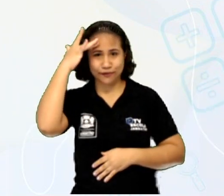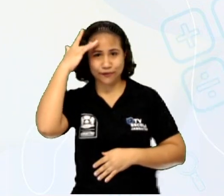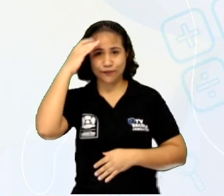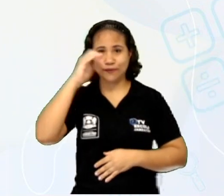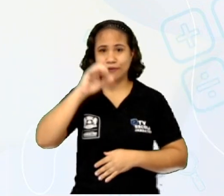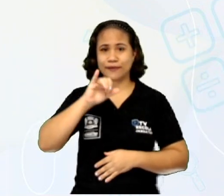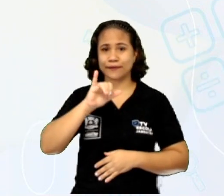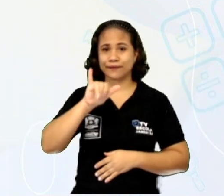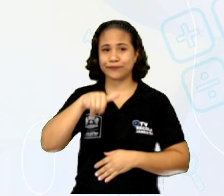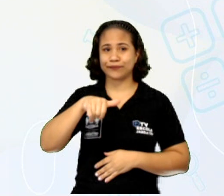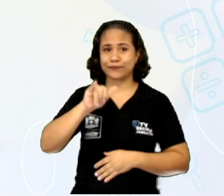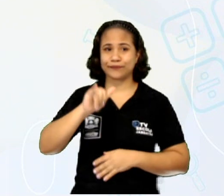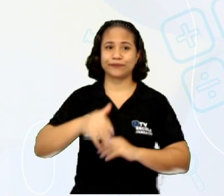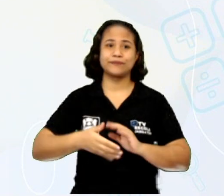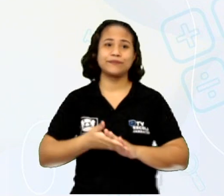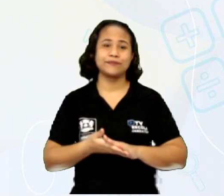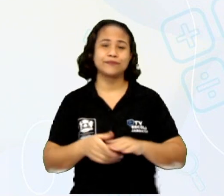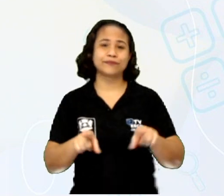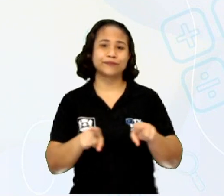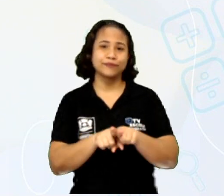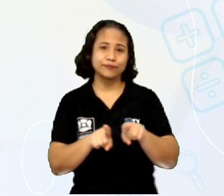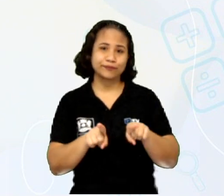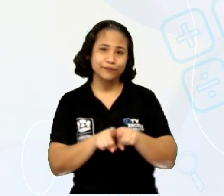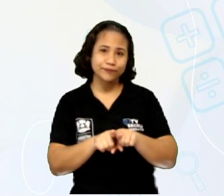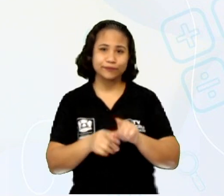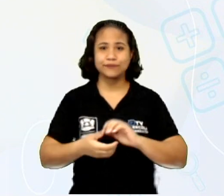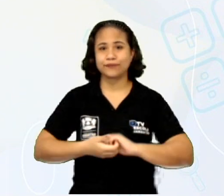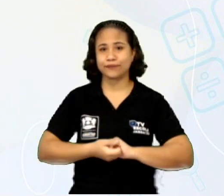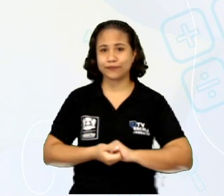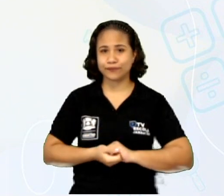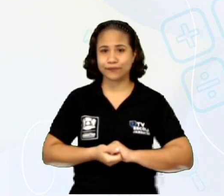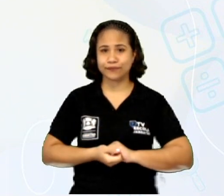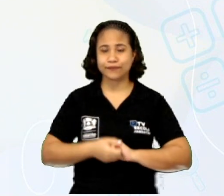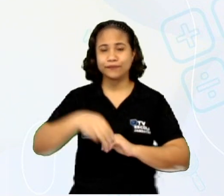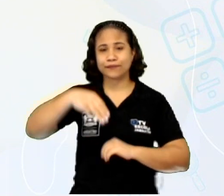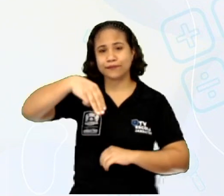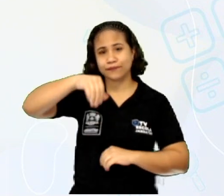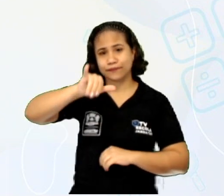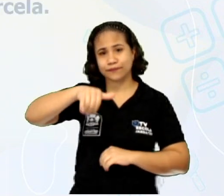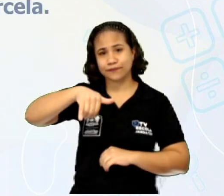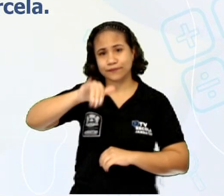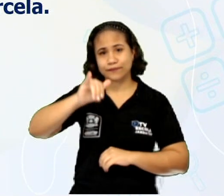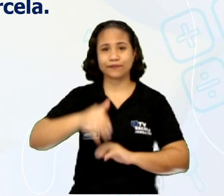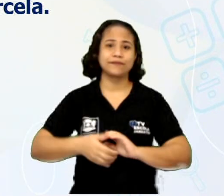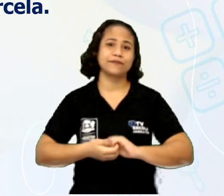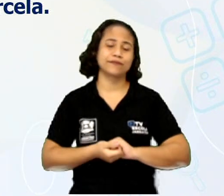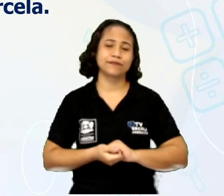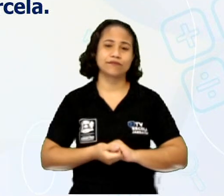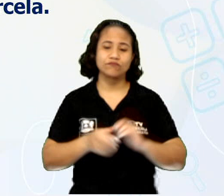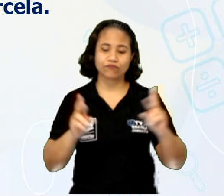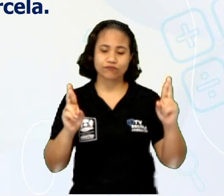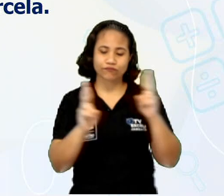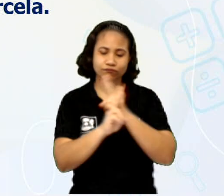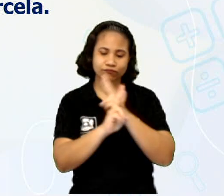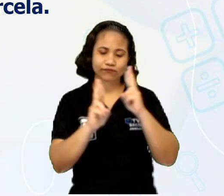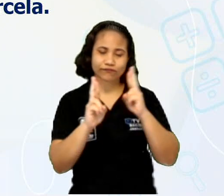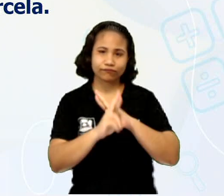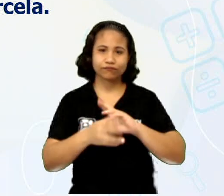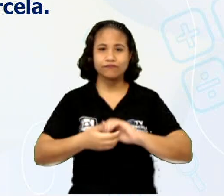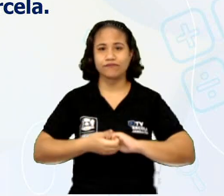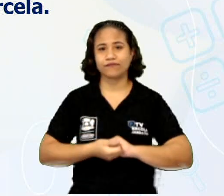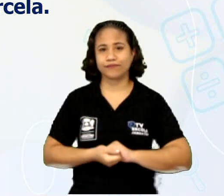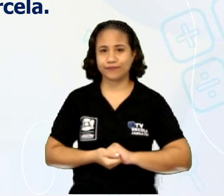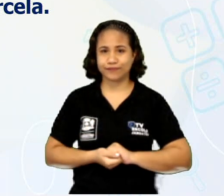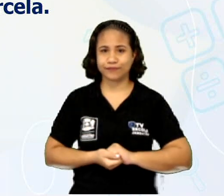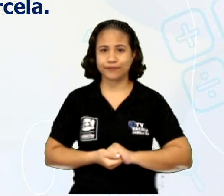pronome possessivo my. O my, ele vai estar relacionado ao I. This is my daughter.